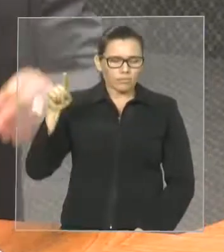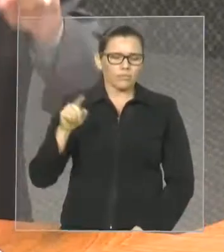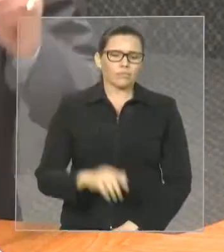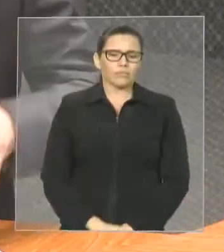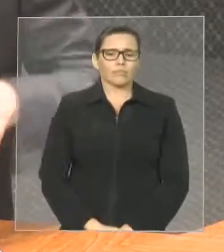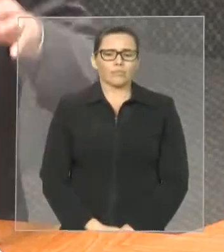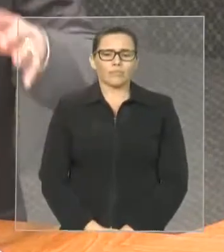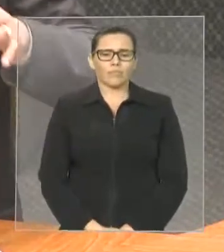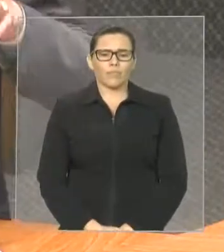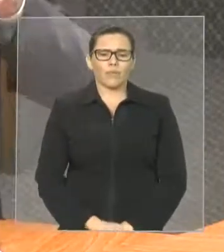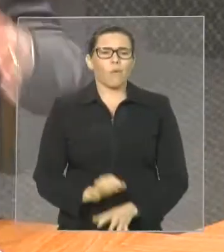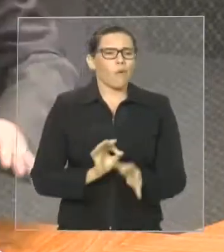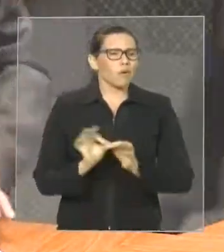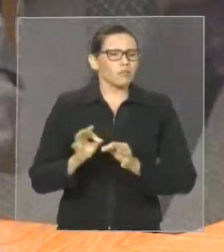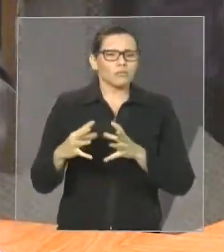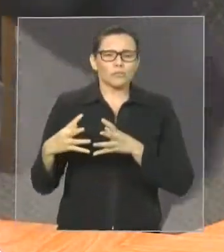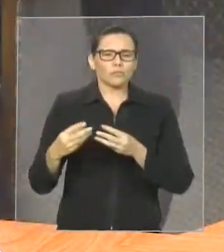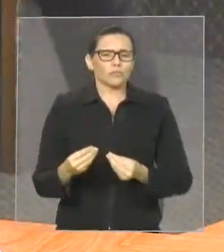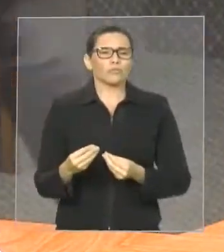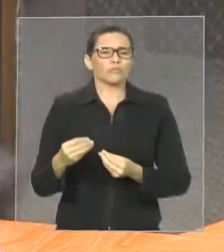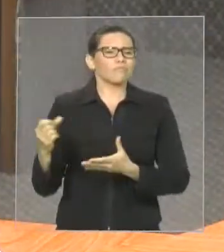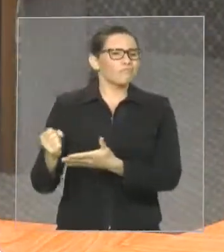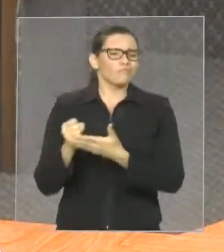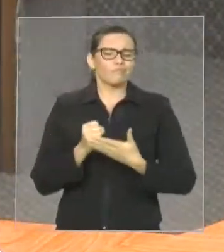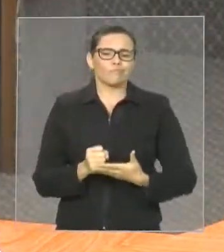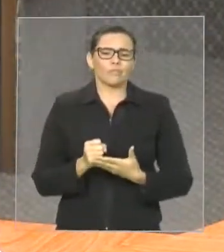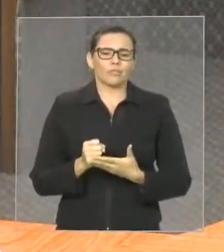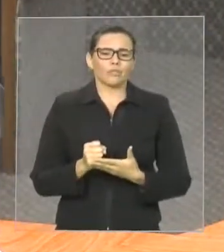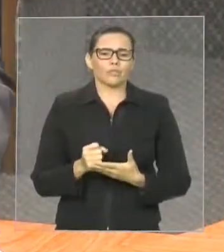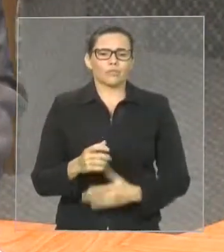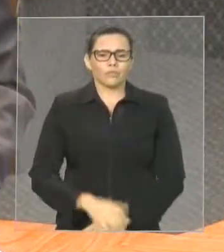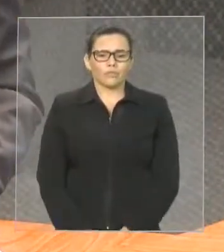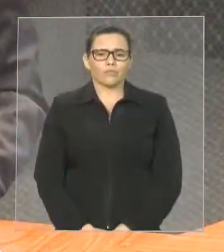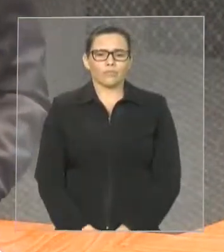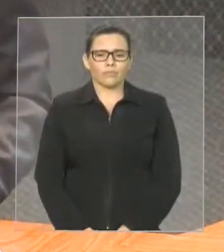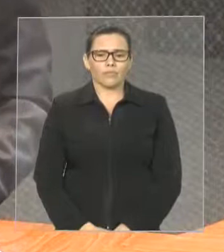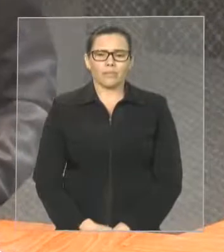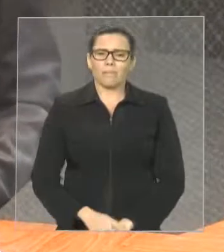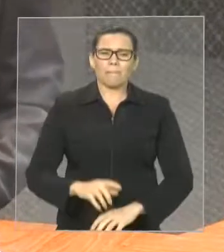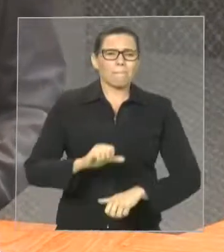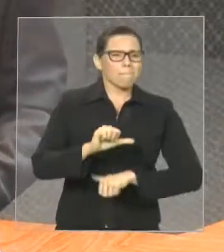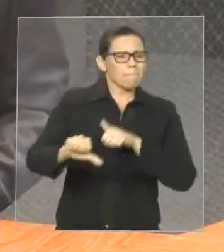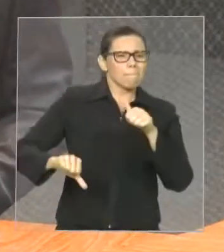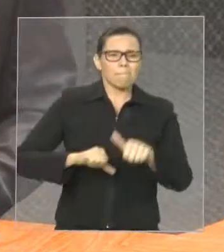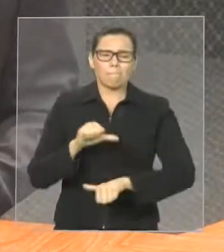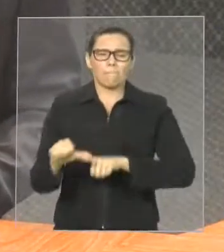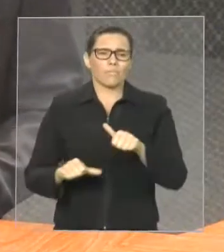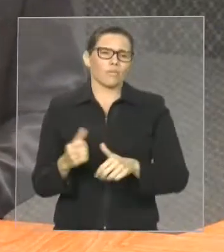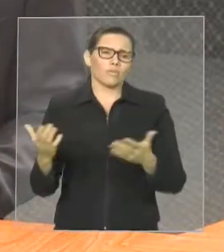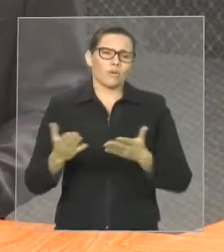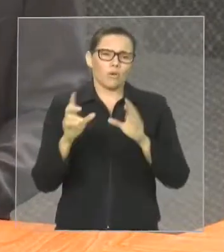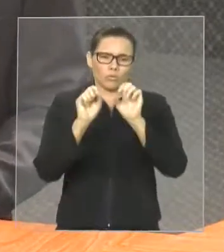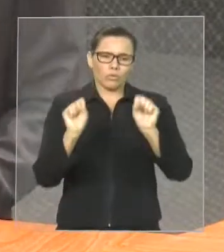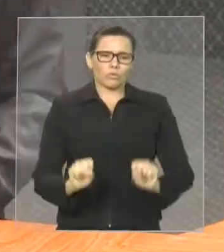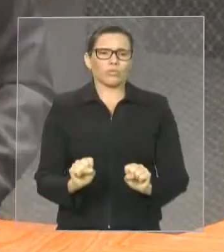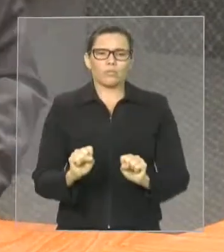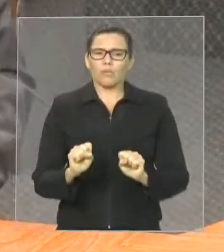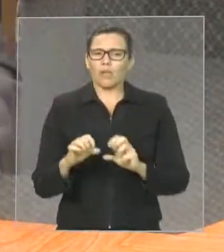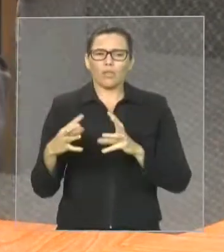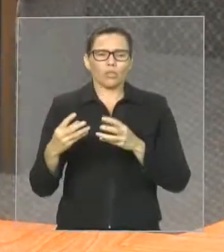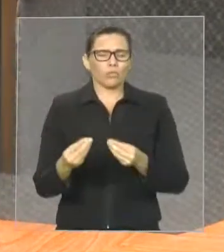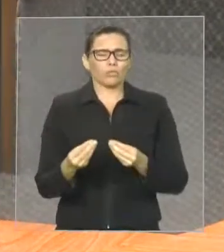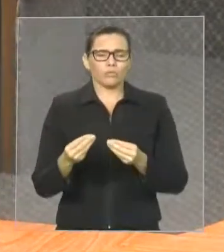pescador e agricultor de forma online. Vai ser uma revolução da pesca. e ainda mais com relação à questão da